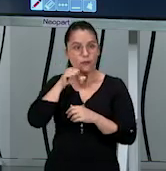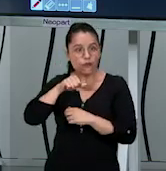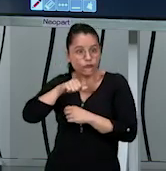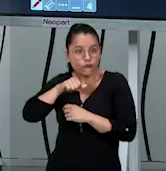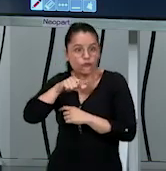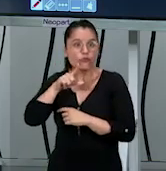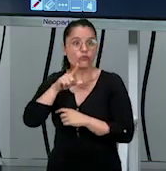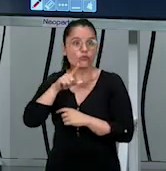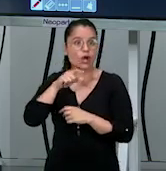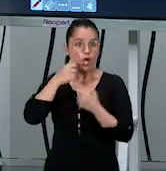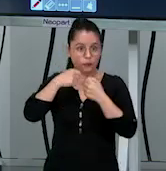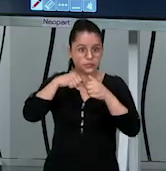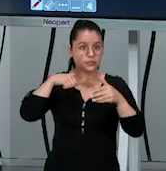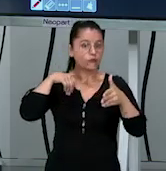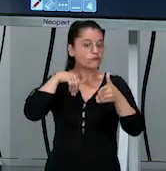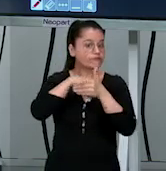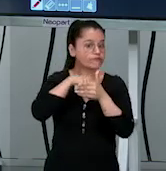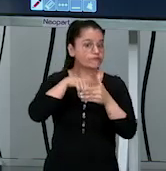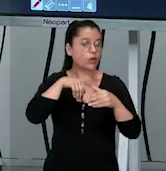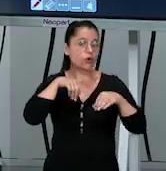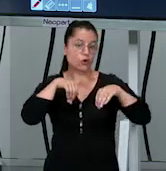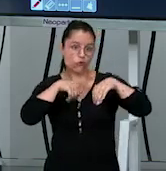fundamento. Eu preciso saber chutar a bola no gol.